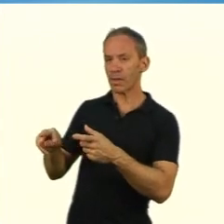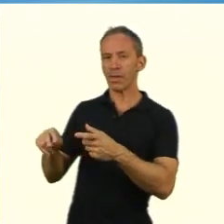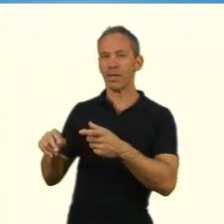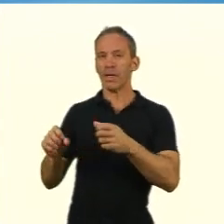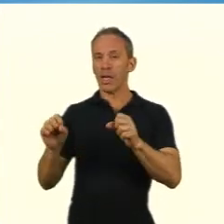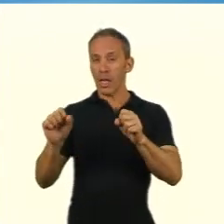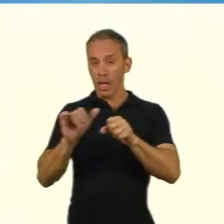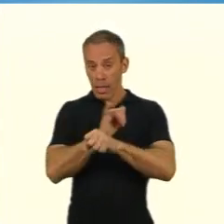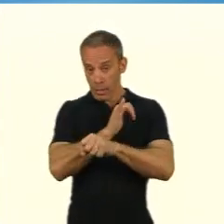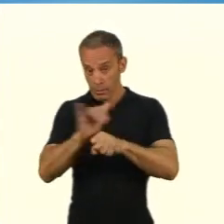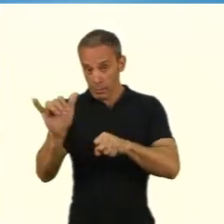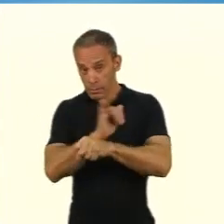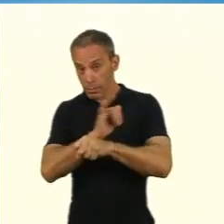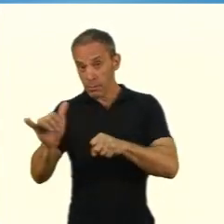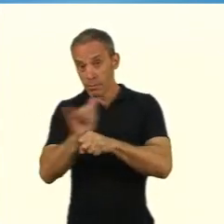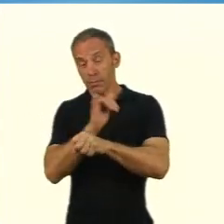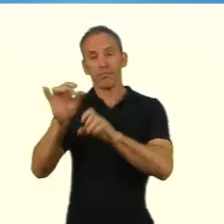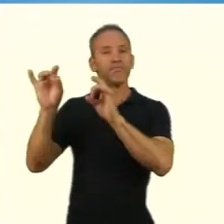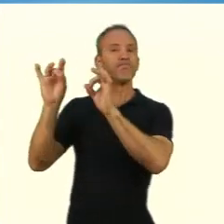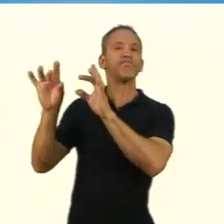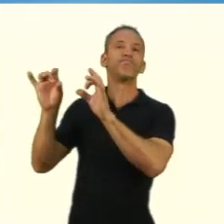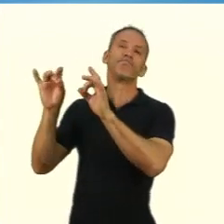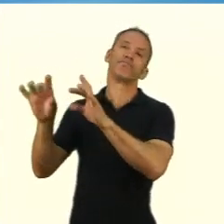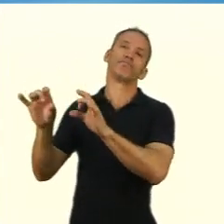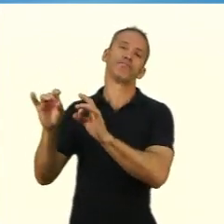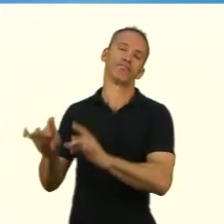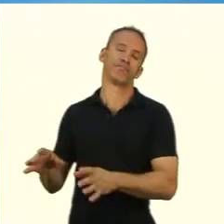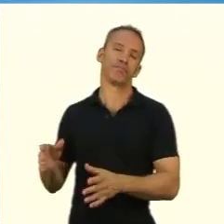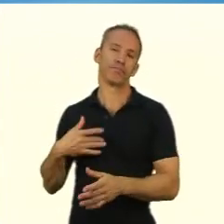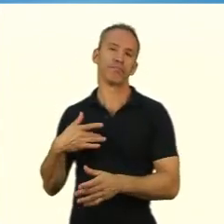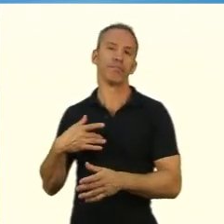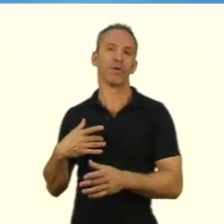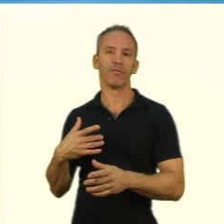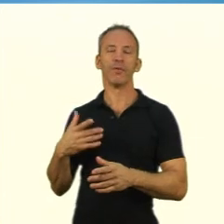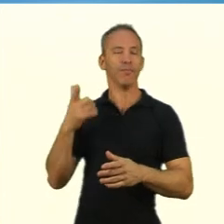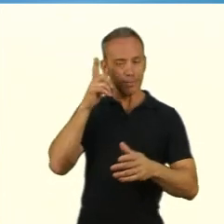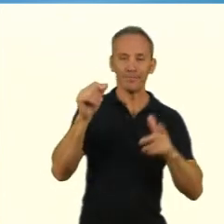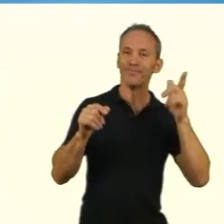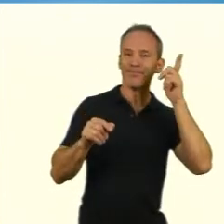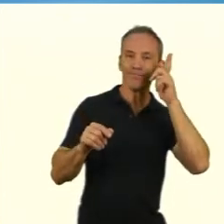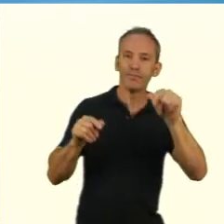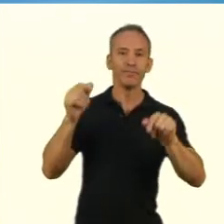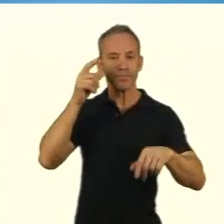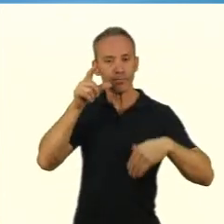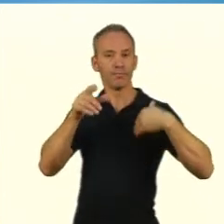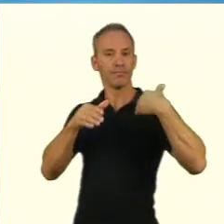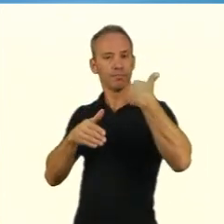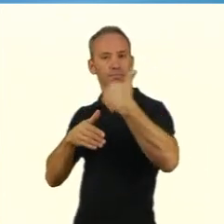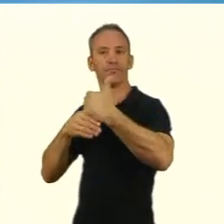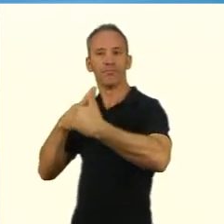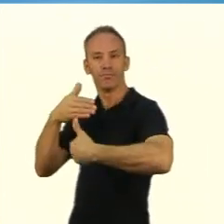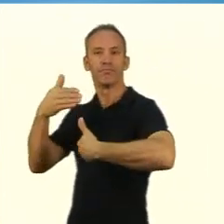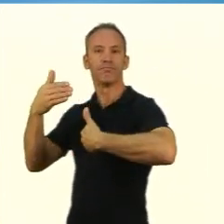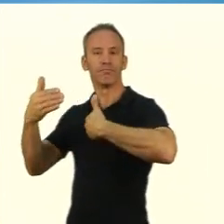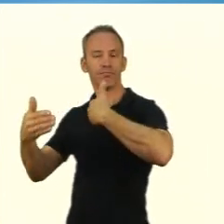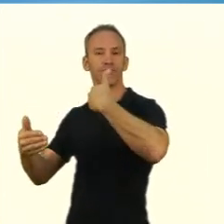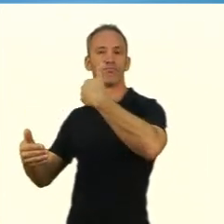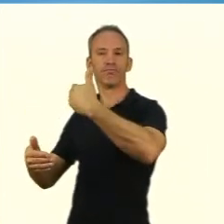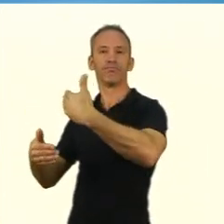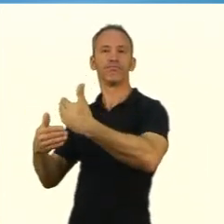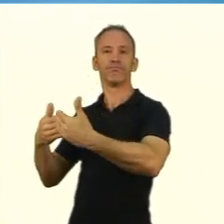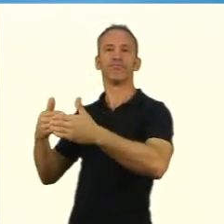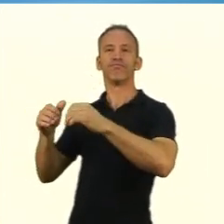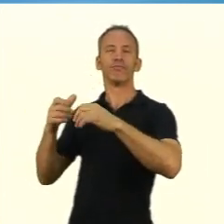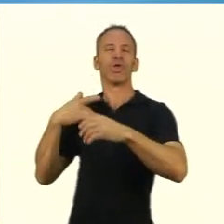o passado daquela criança como é que ela chegou aqui pensar em termos de ambiente portanto observar o comportamento da criança naquele lugar